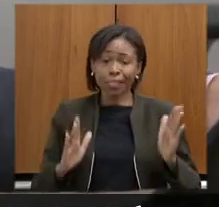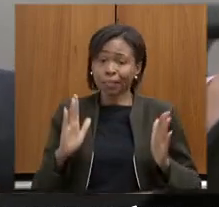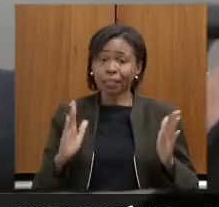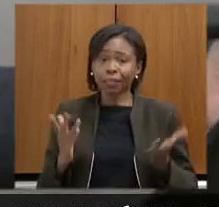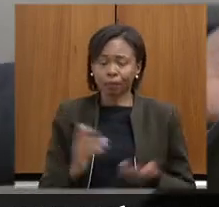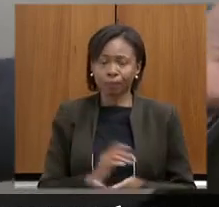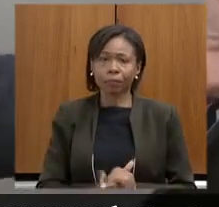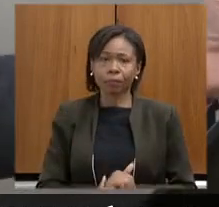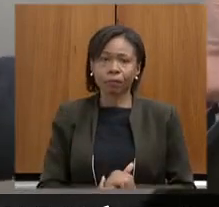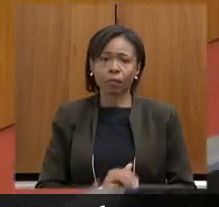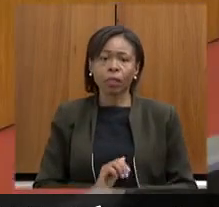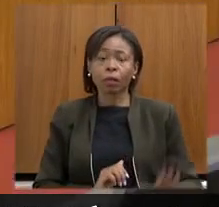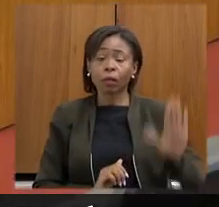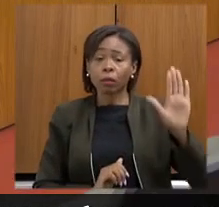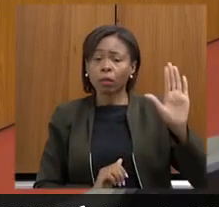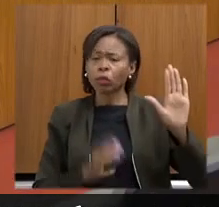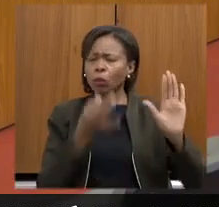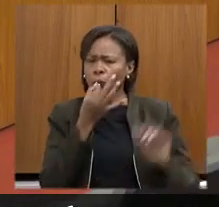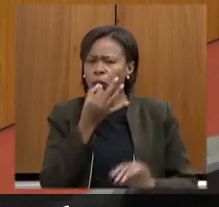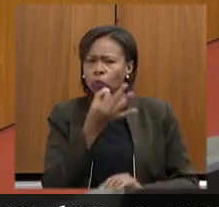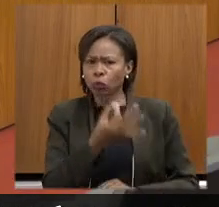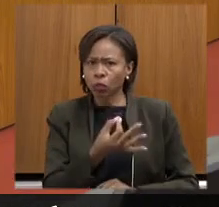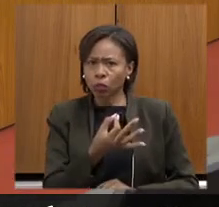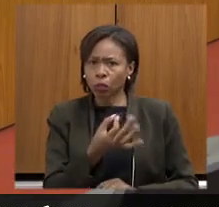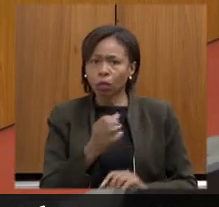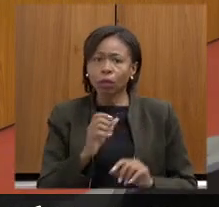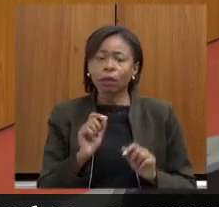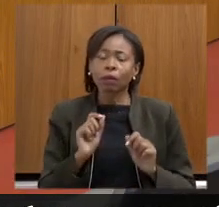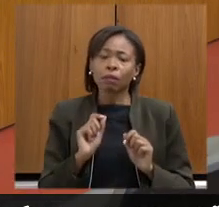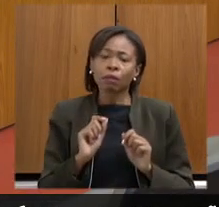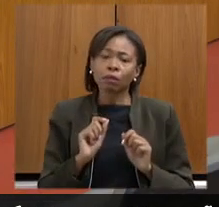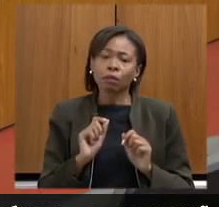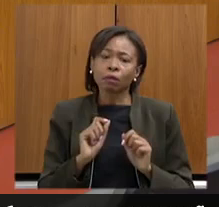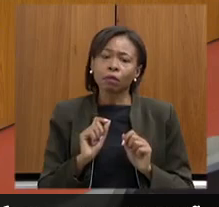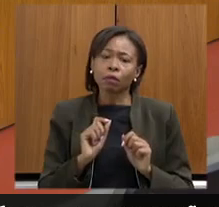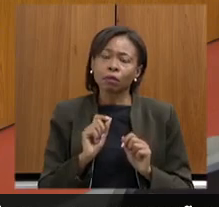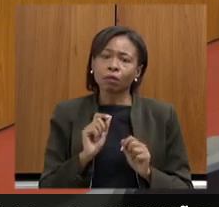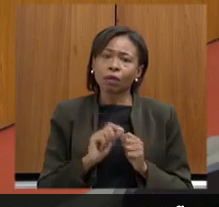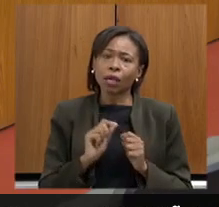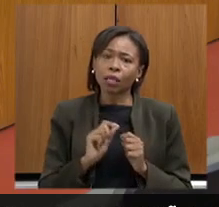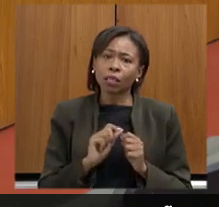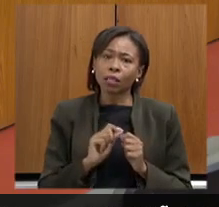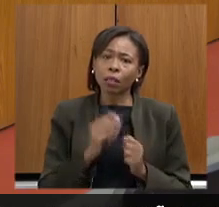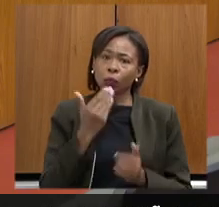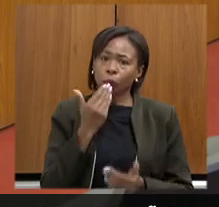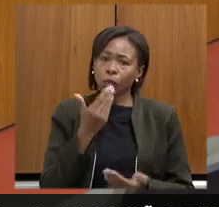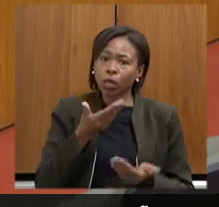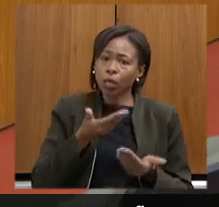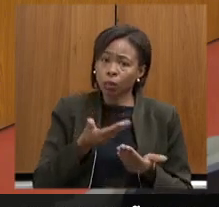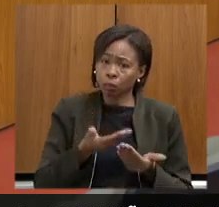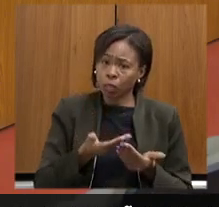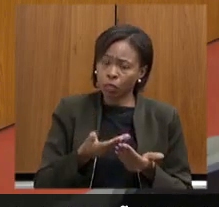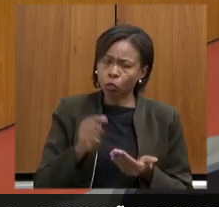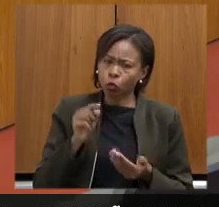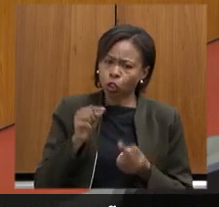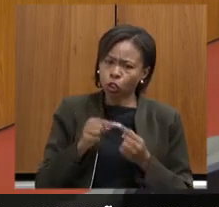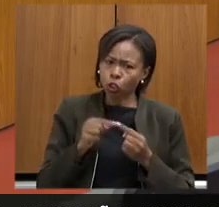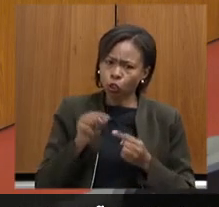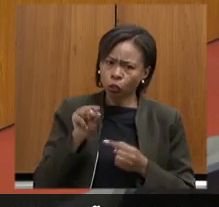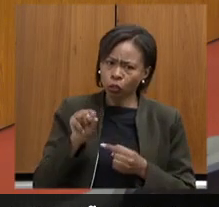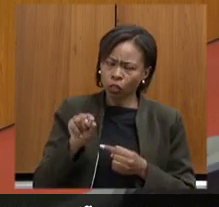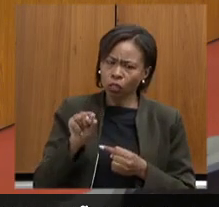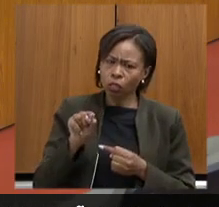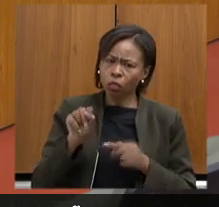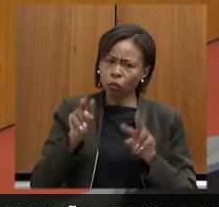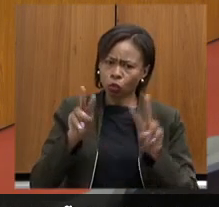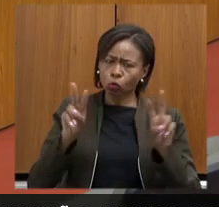só para sugerir então que fizéssemos um requerimento nesse sentido da sugestão de vossa excelência a